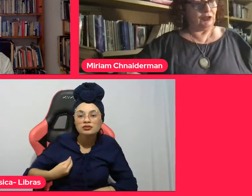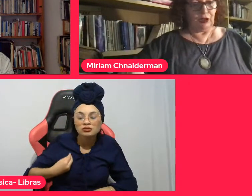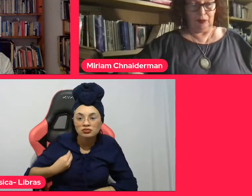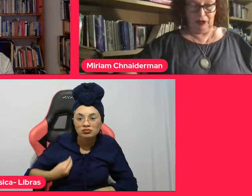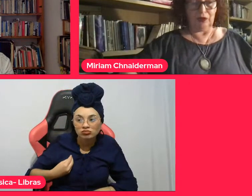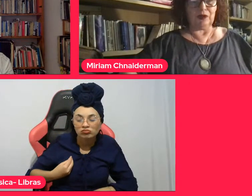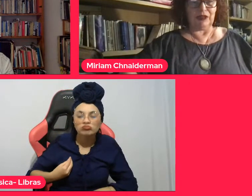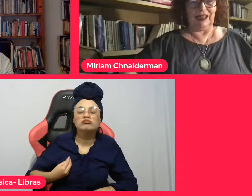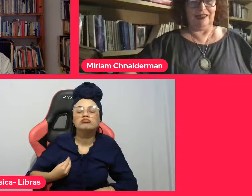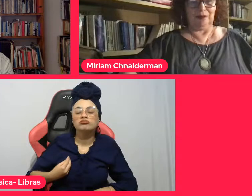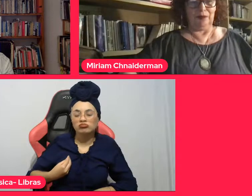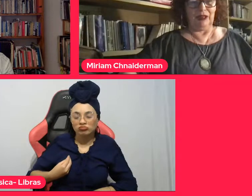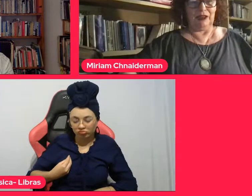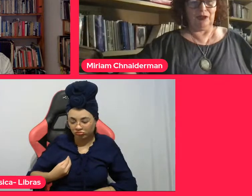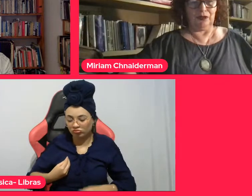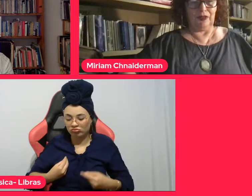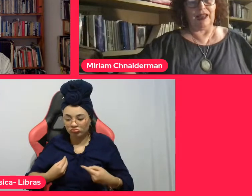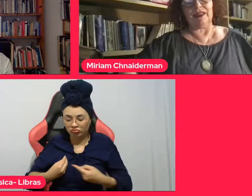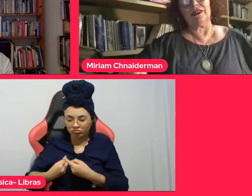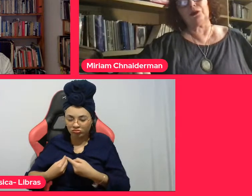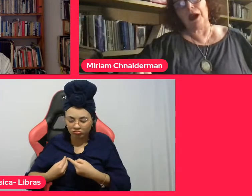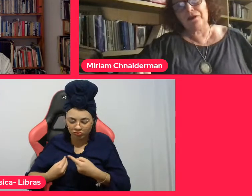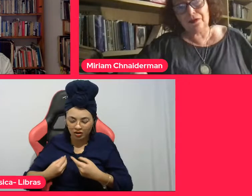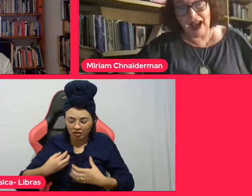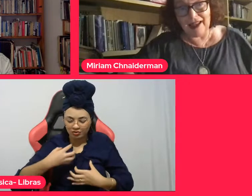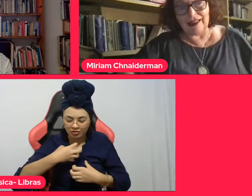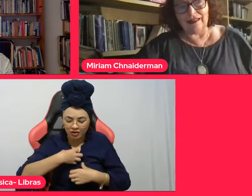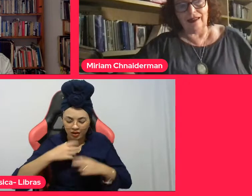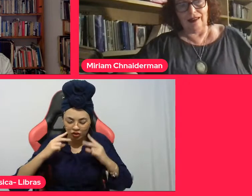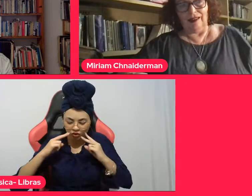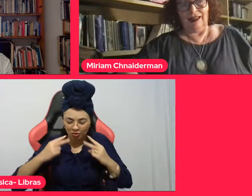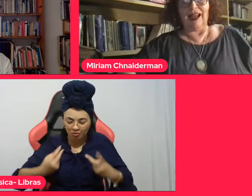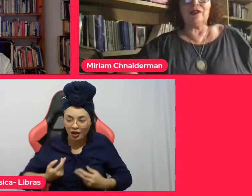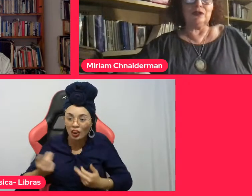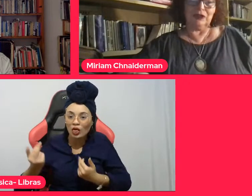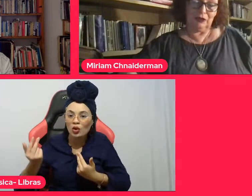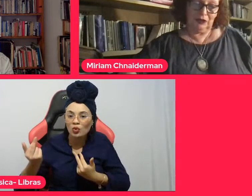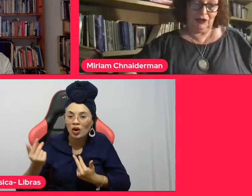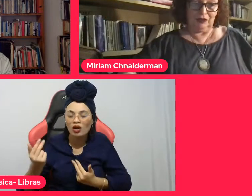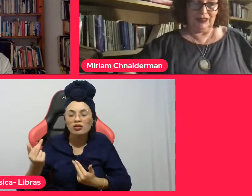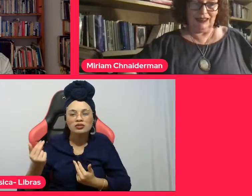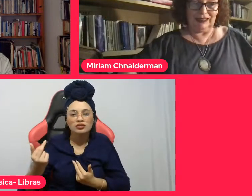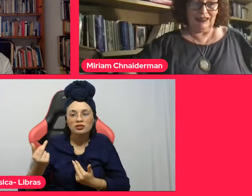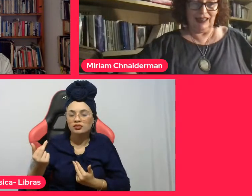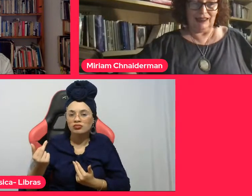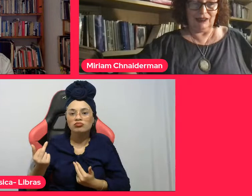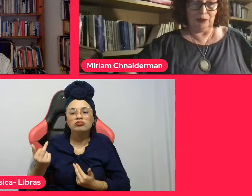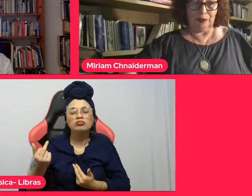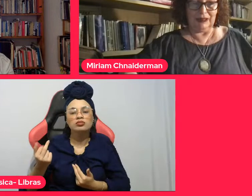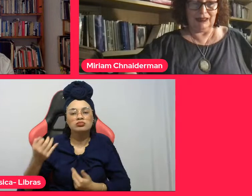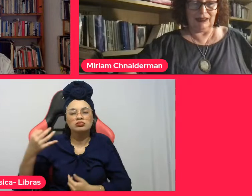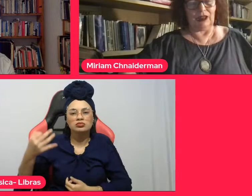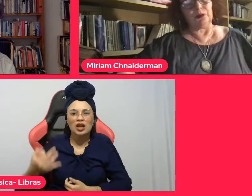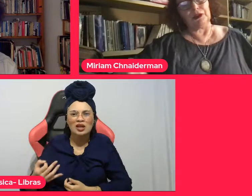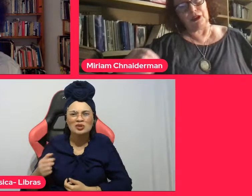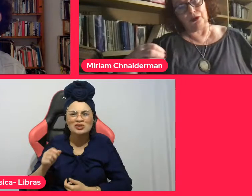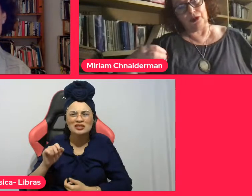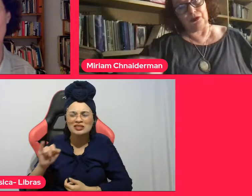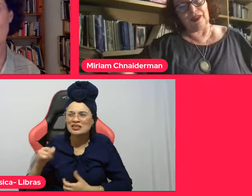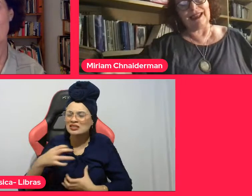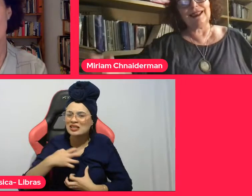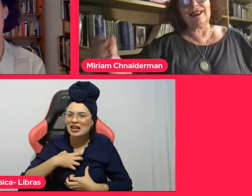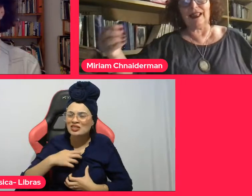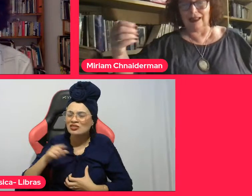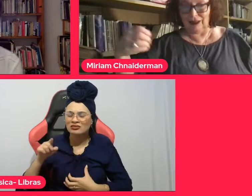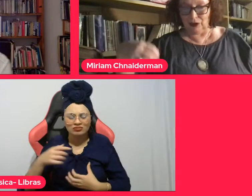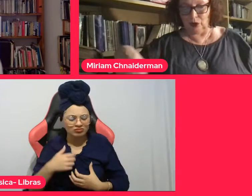sujeito. Isso é muito sério, porque isso fala de uma falha na constituição da identidade. É como se eu